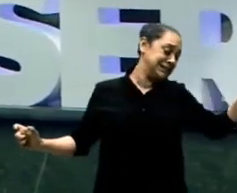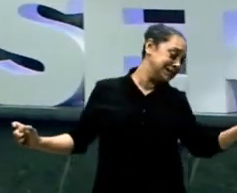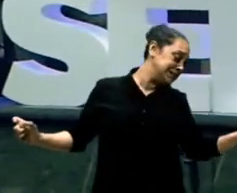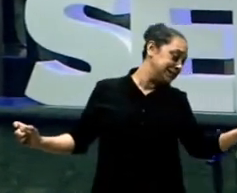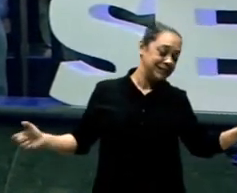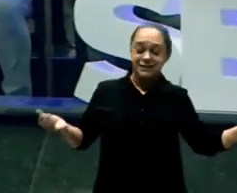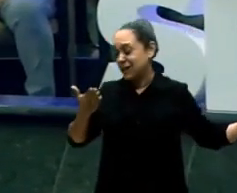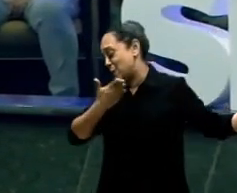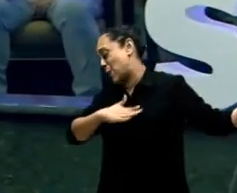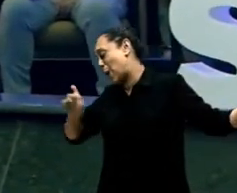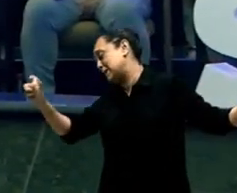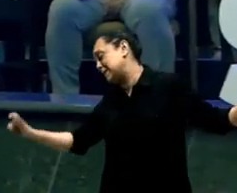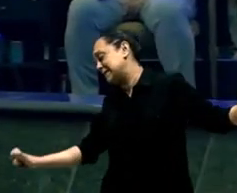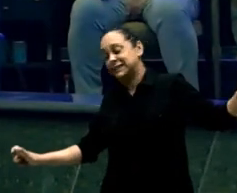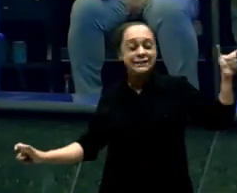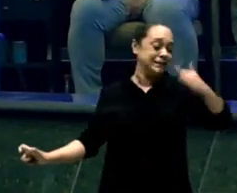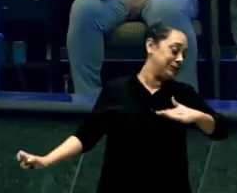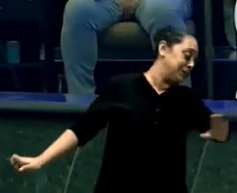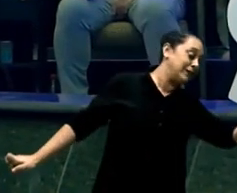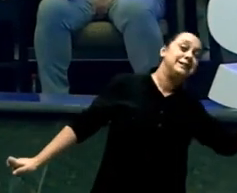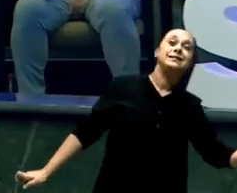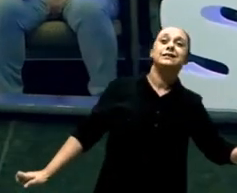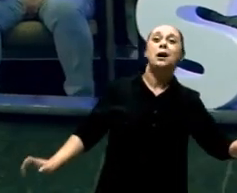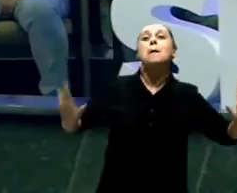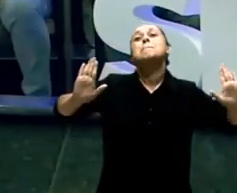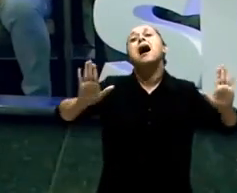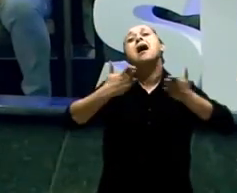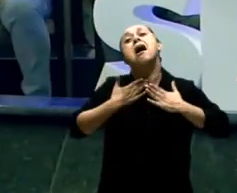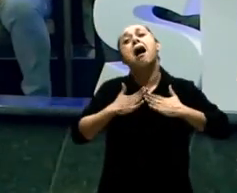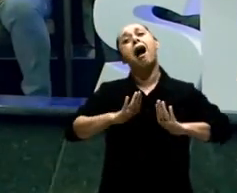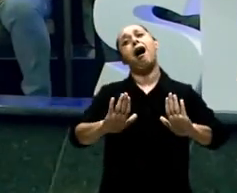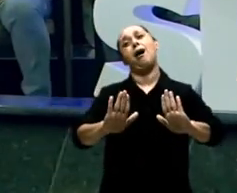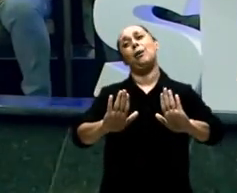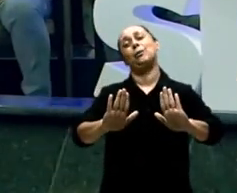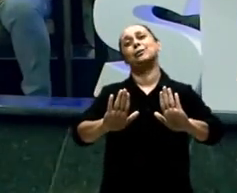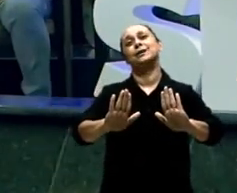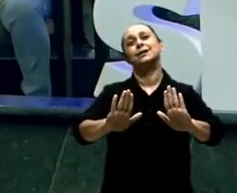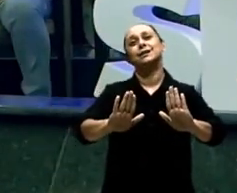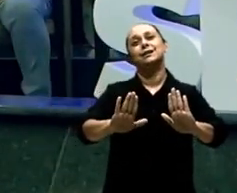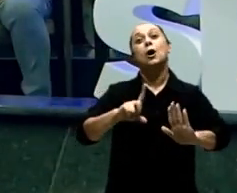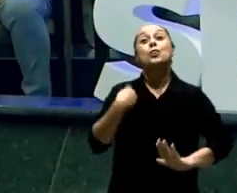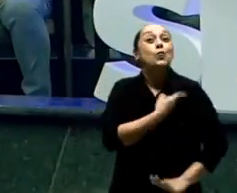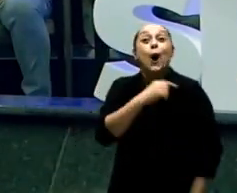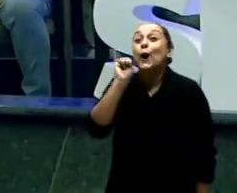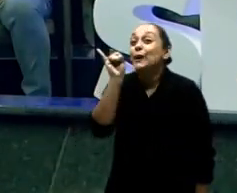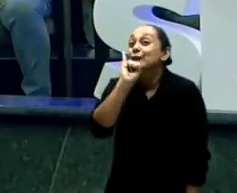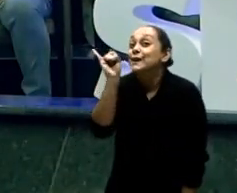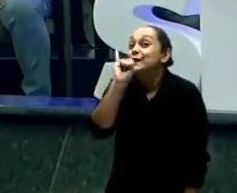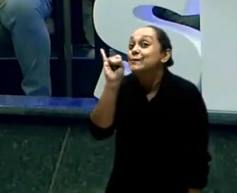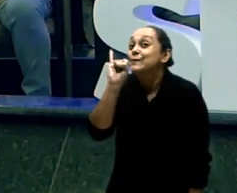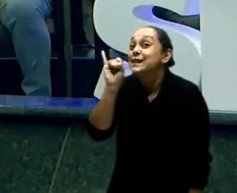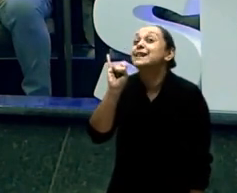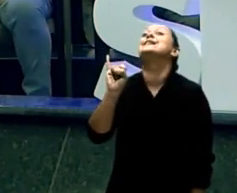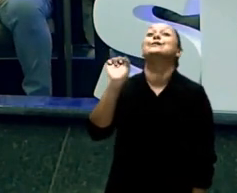Está usando um calçado meu Aí eu chego no pai E diz Ô pai Ô pai E a gente tem uns atritozinhos aqui